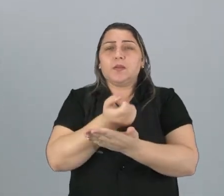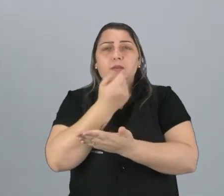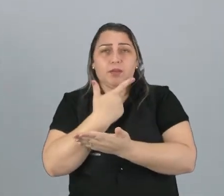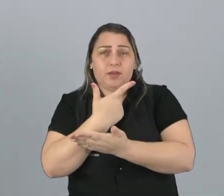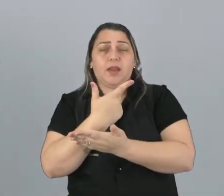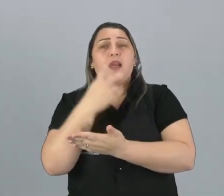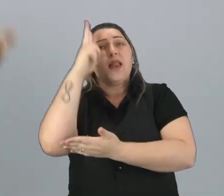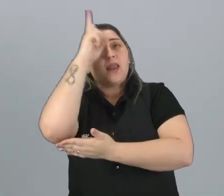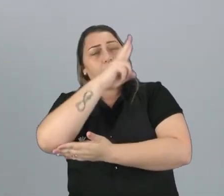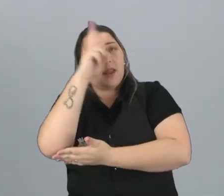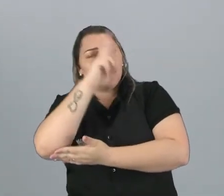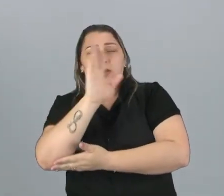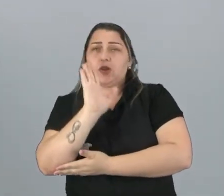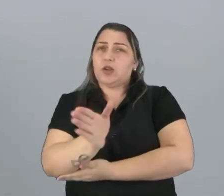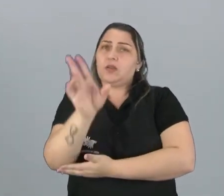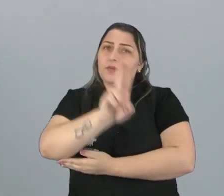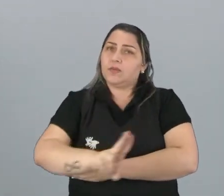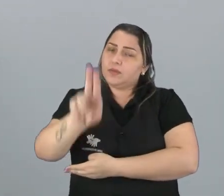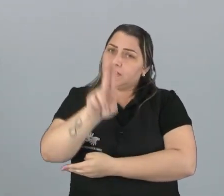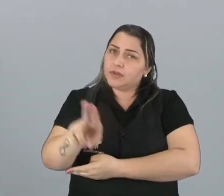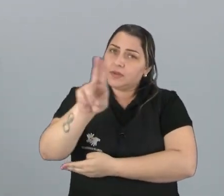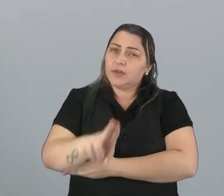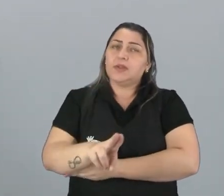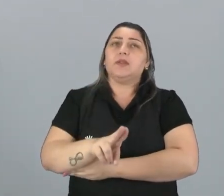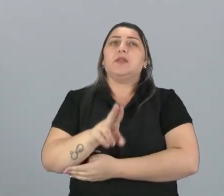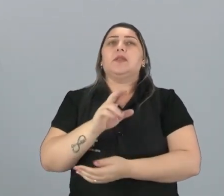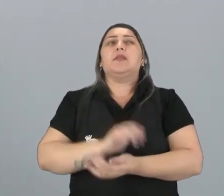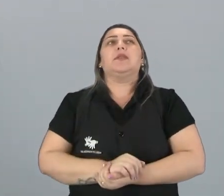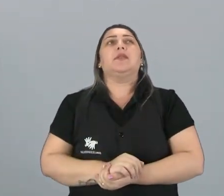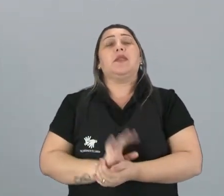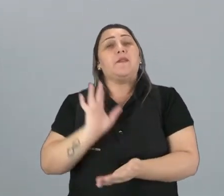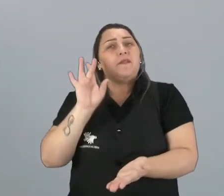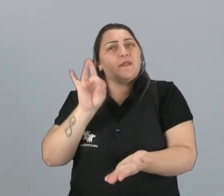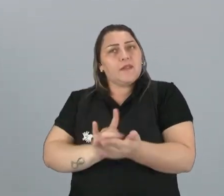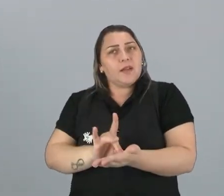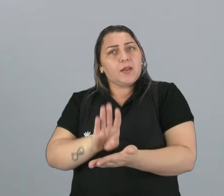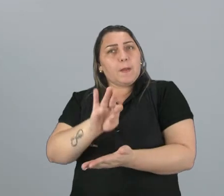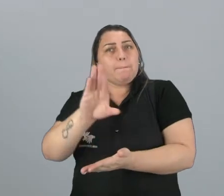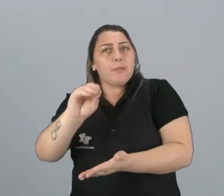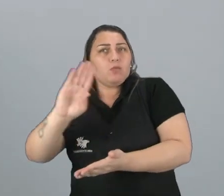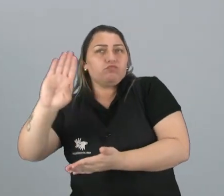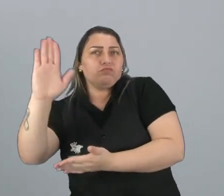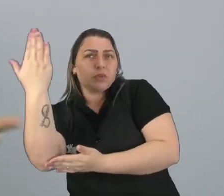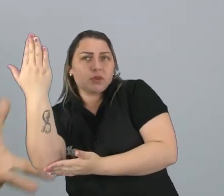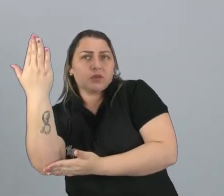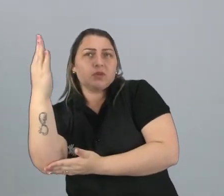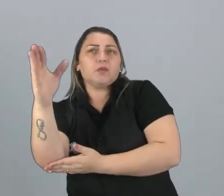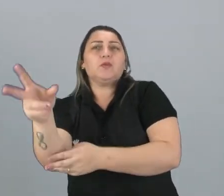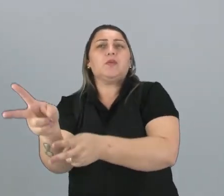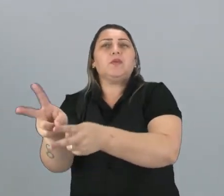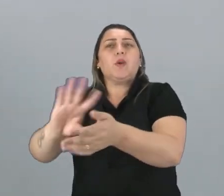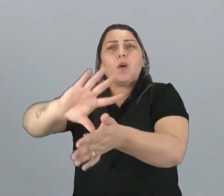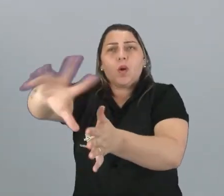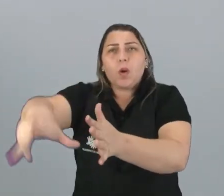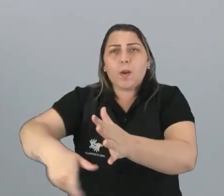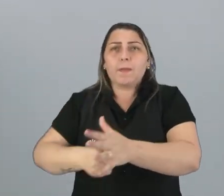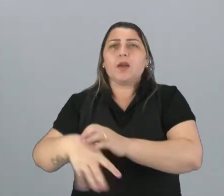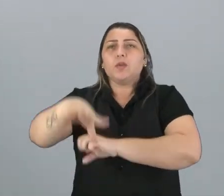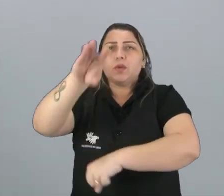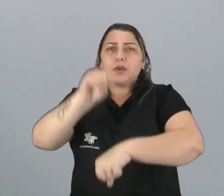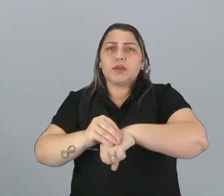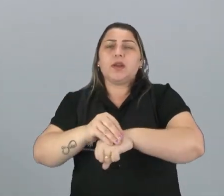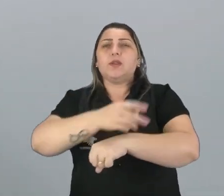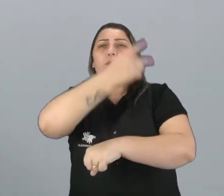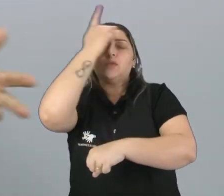muitos deles, que já são usados no mercado, foram na verdade biopirataria, foram roubados o conhecimento, desses